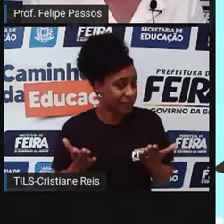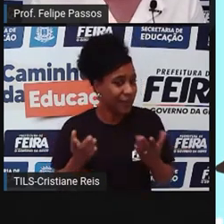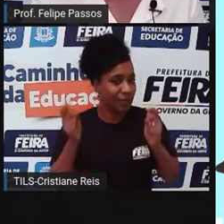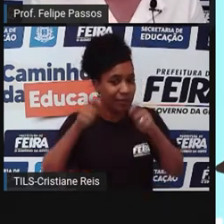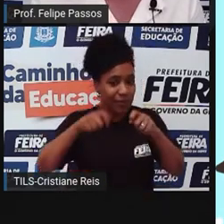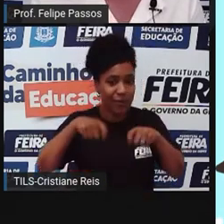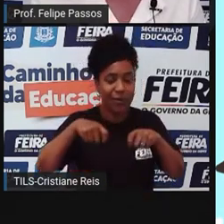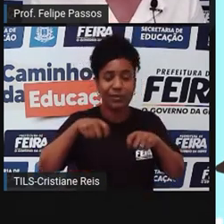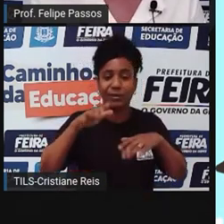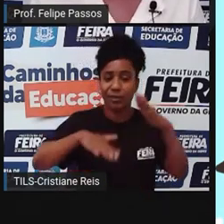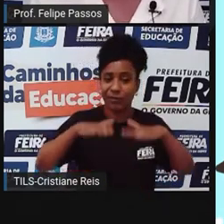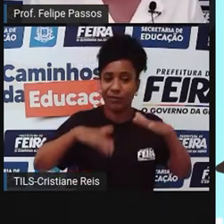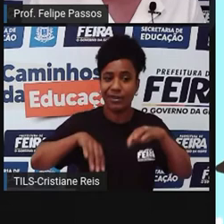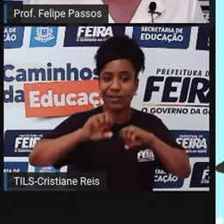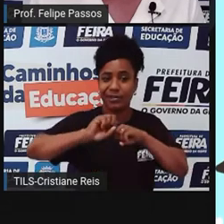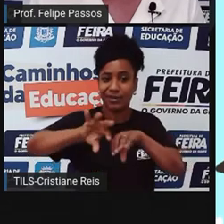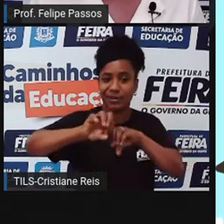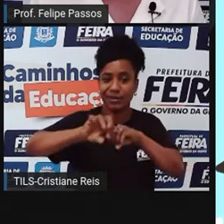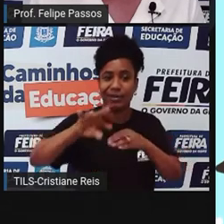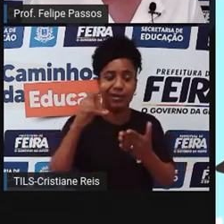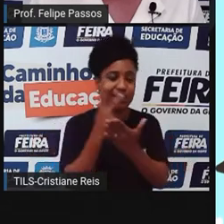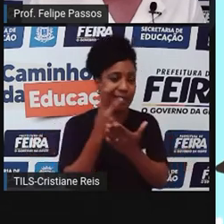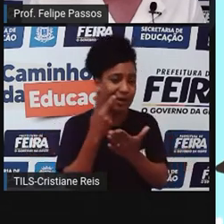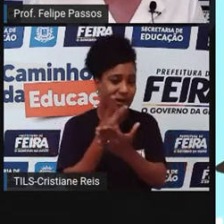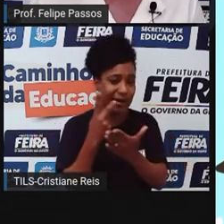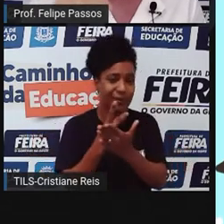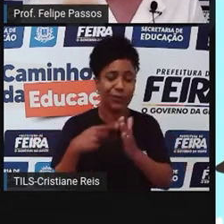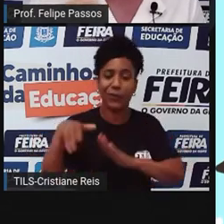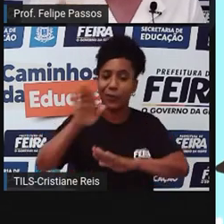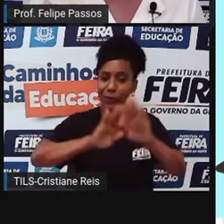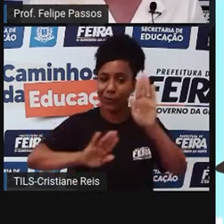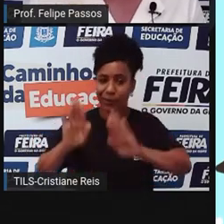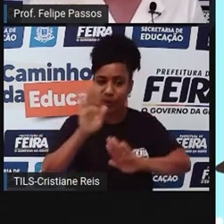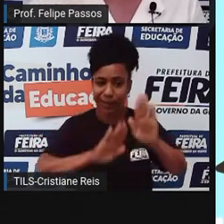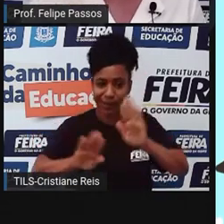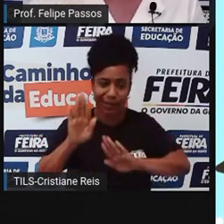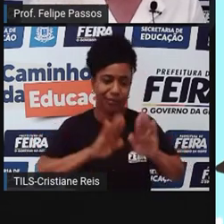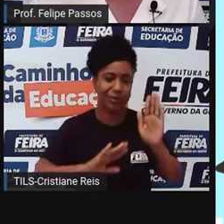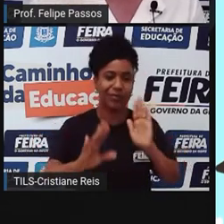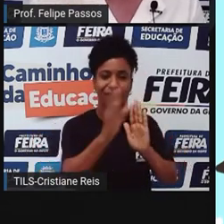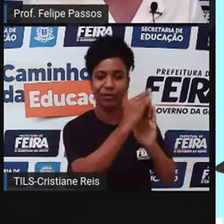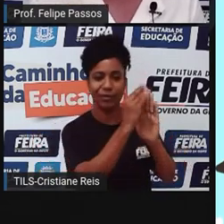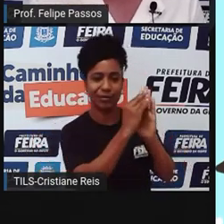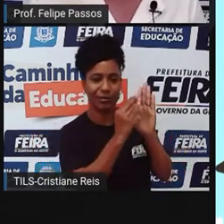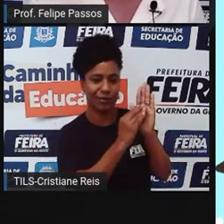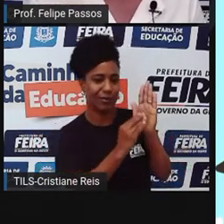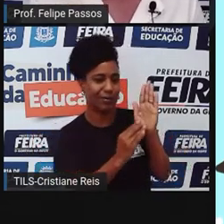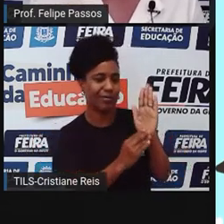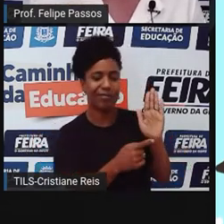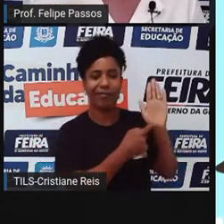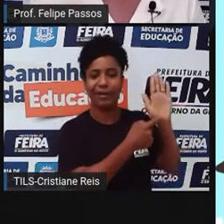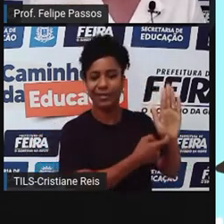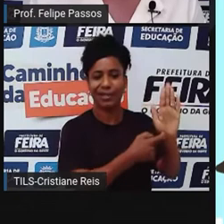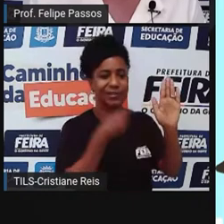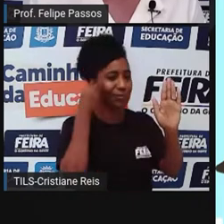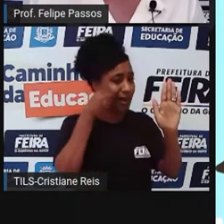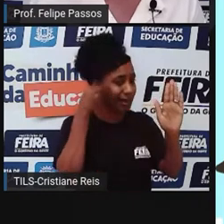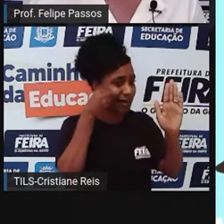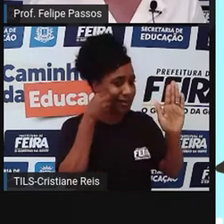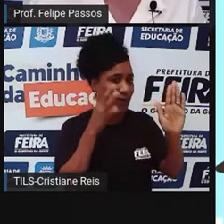ensinar um bocado de coisa errada. Ela pode falar sobre conteúdos sem experiência.